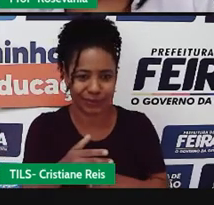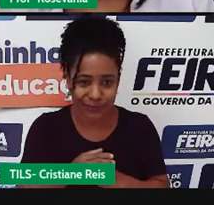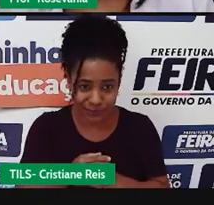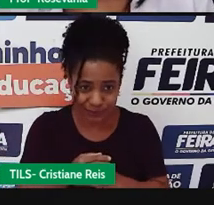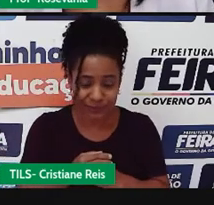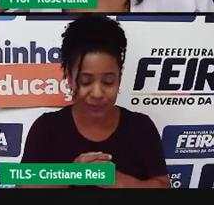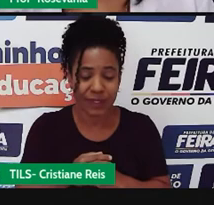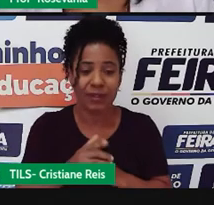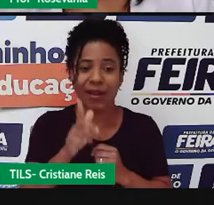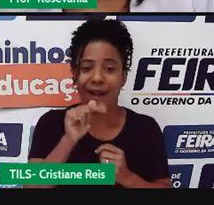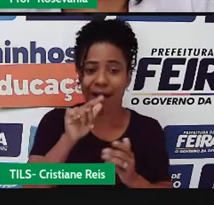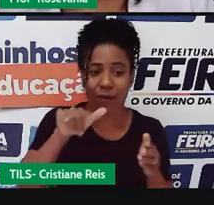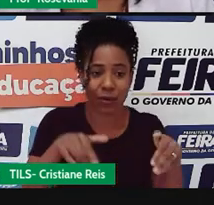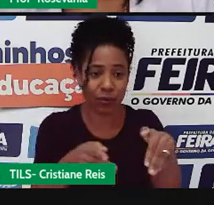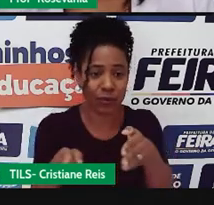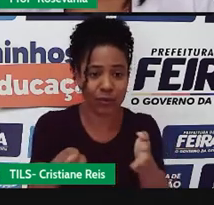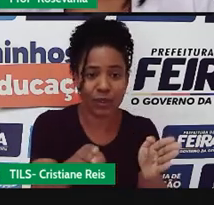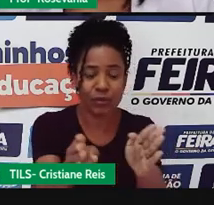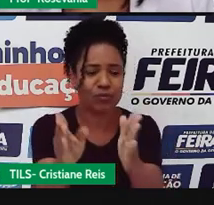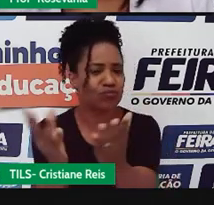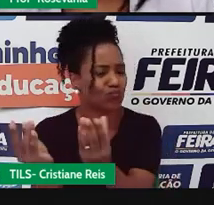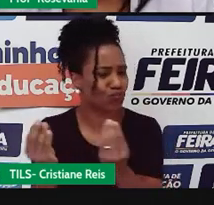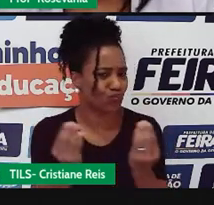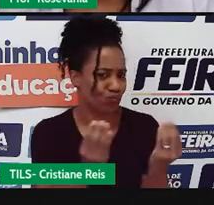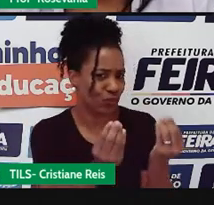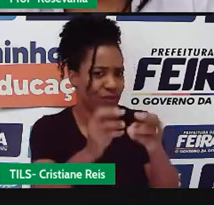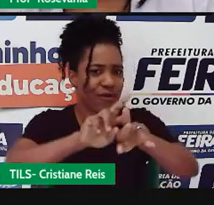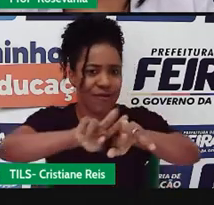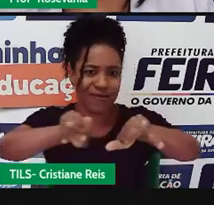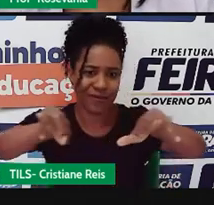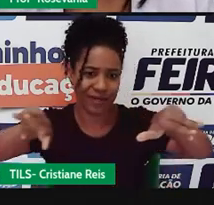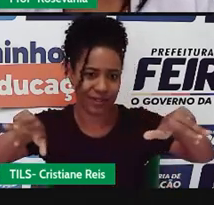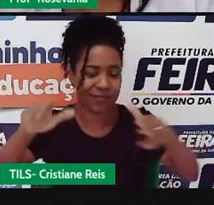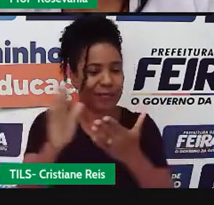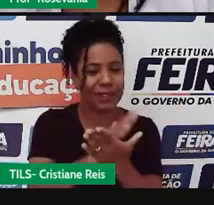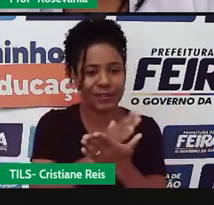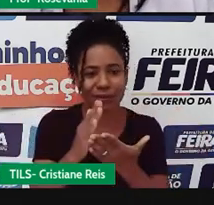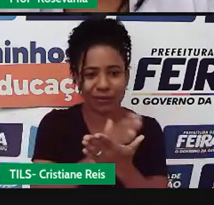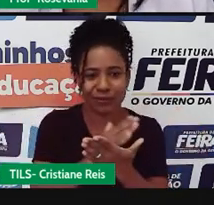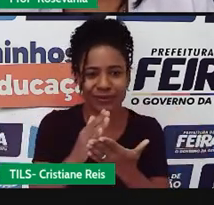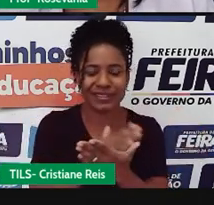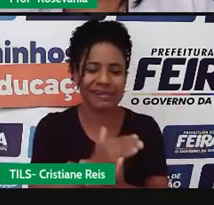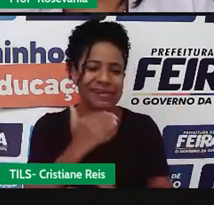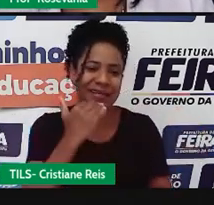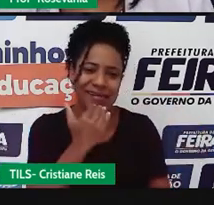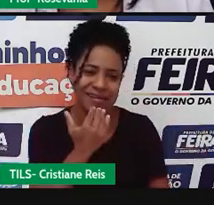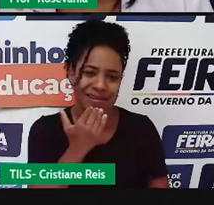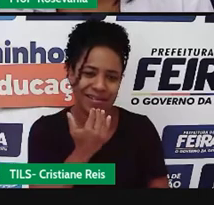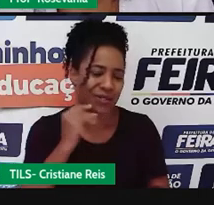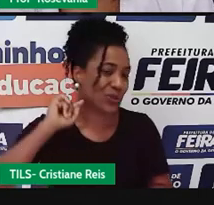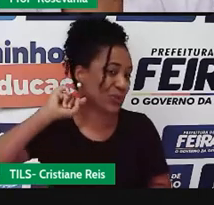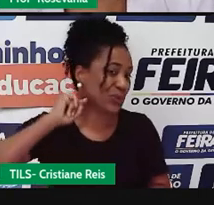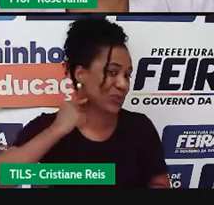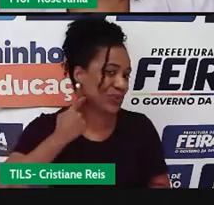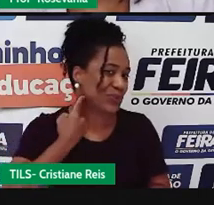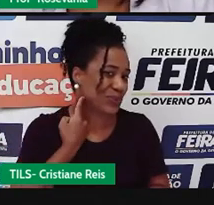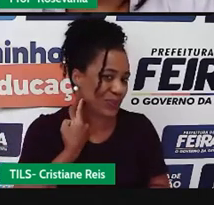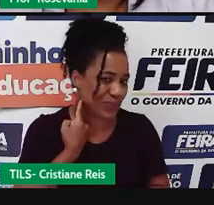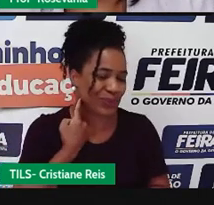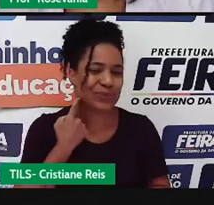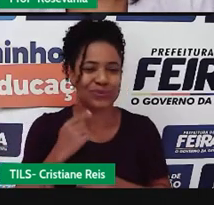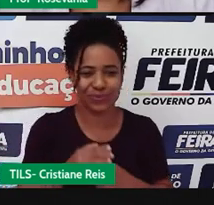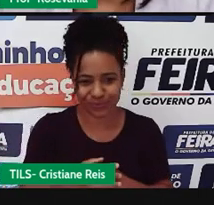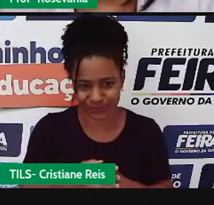muitos rios, mas também muitos deles degradados pela ação humana. E a gente tem algumas atividades que são